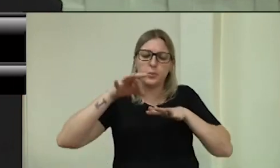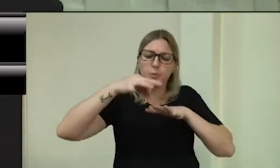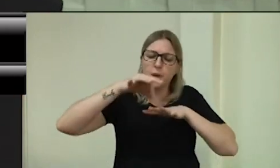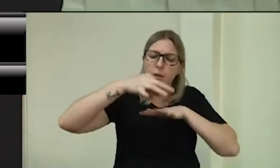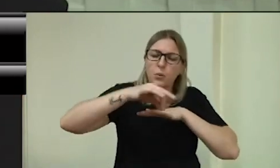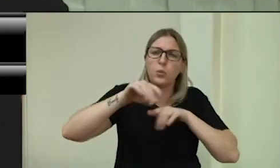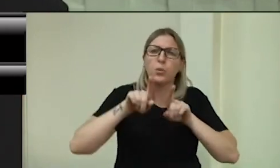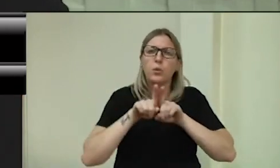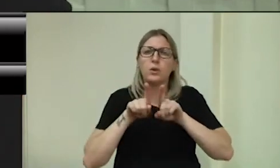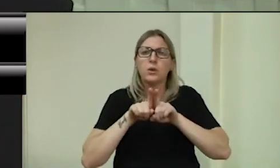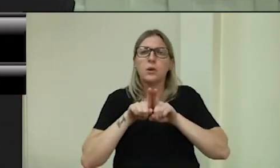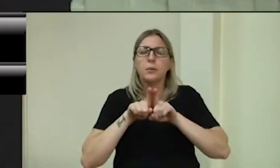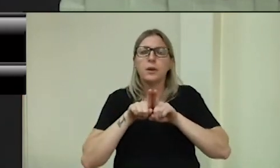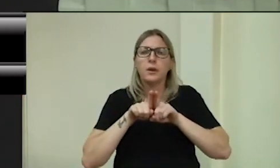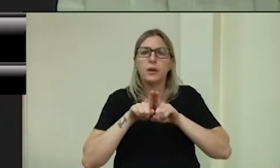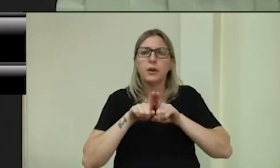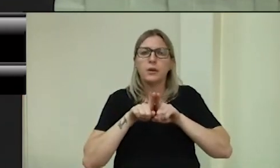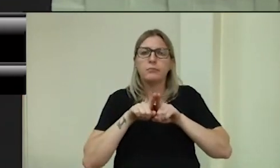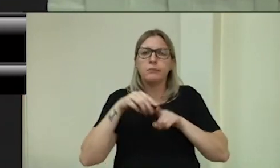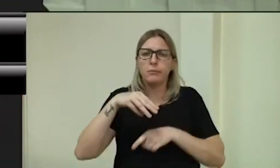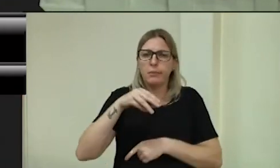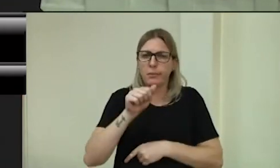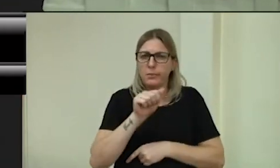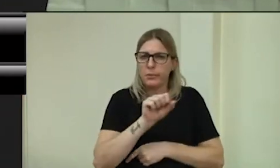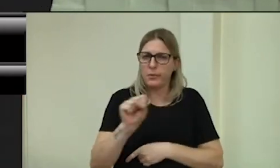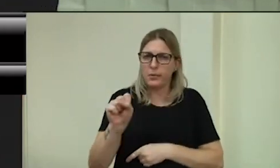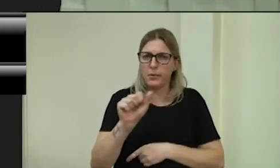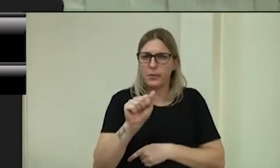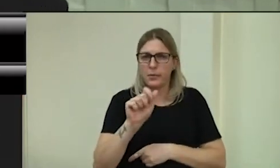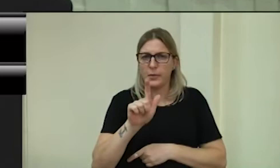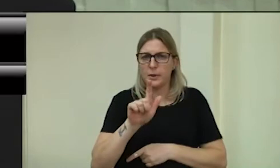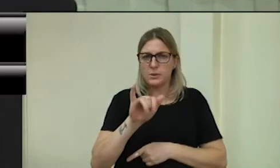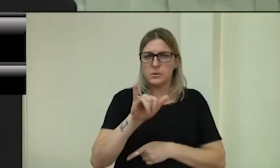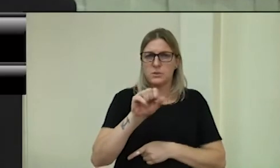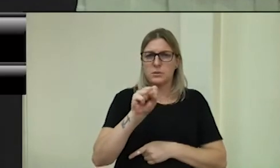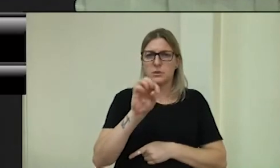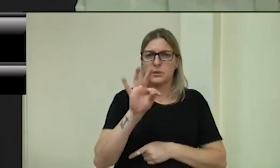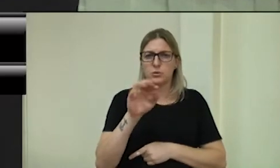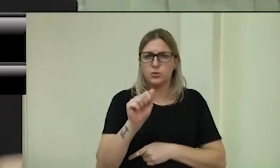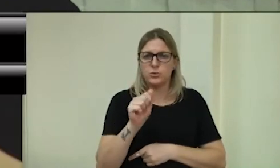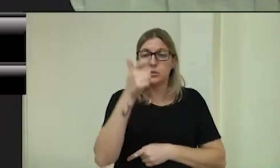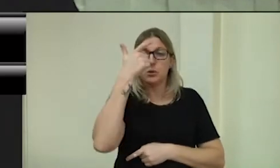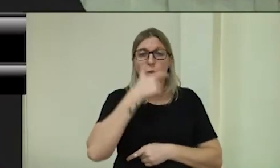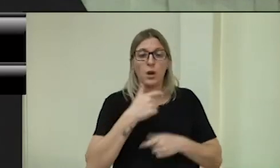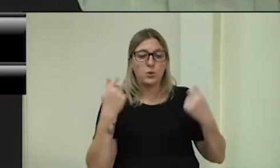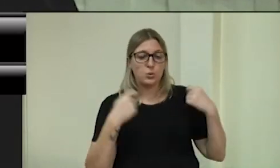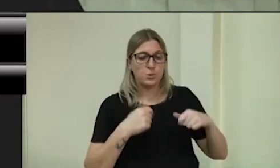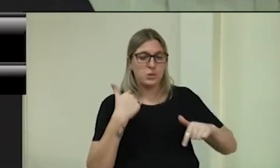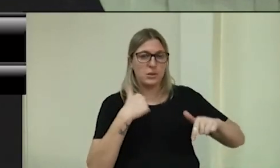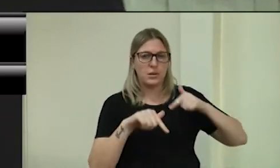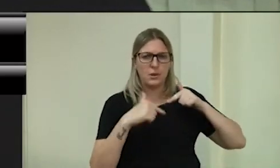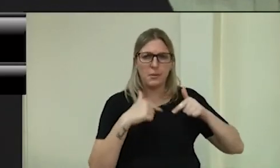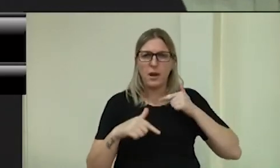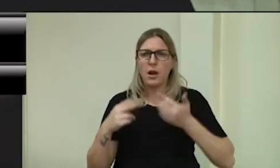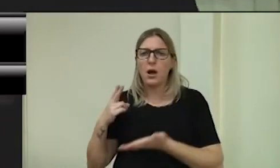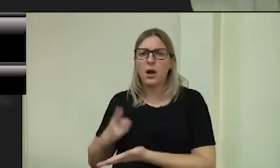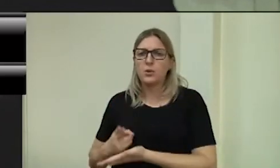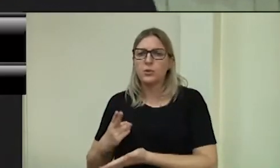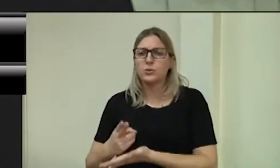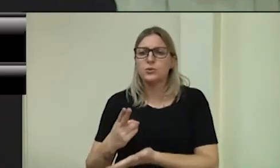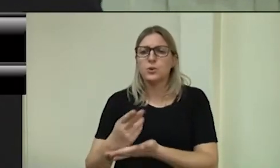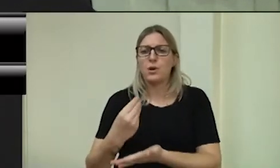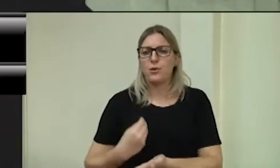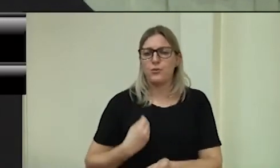massagista, muito. Então, eu acho, assim, que a gente tem que trabalhar, gente tem que tocar a vida da gente normal,